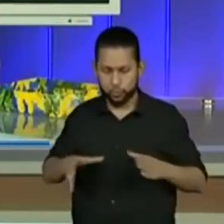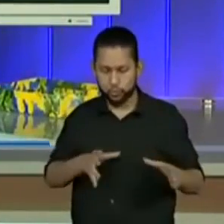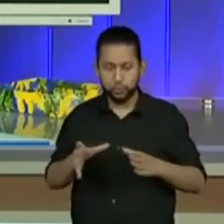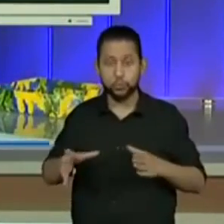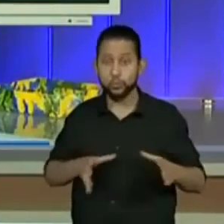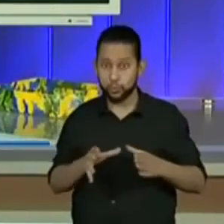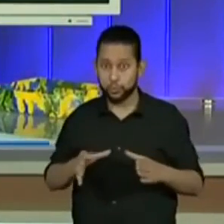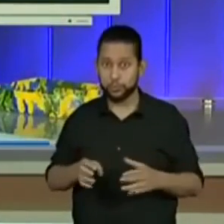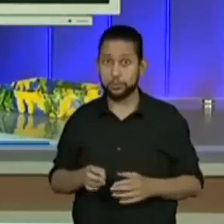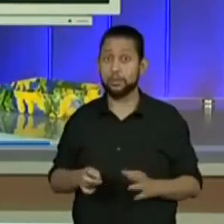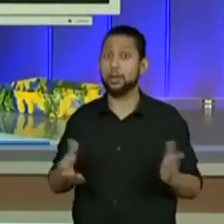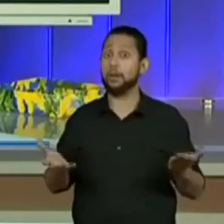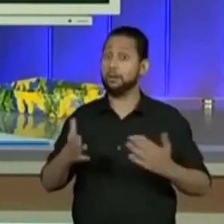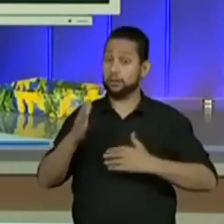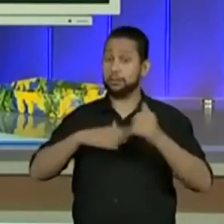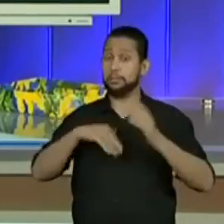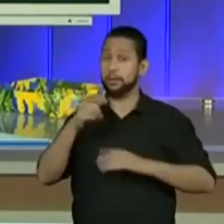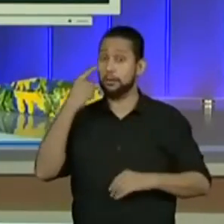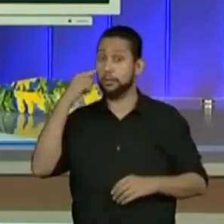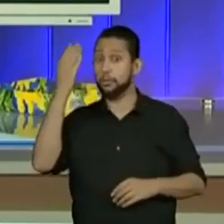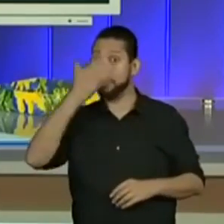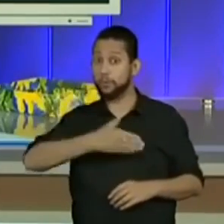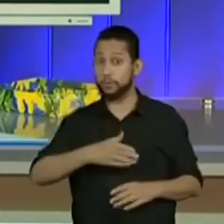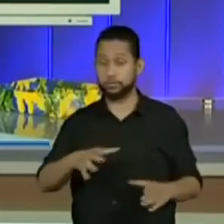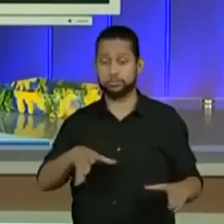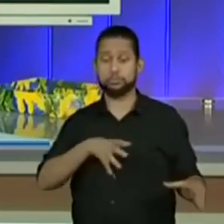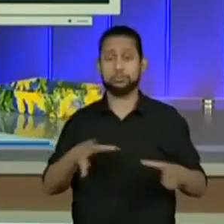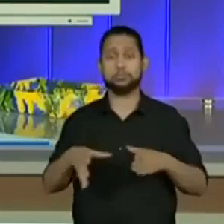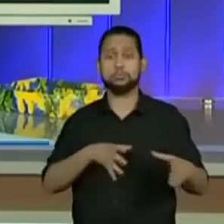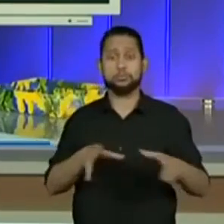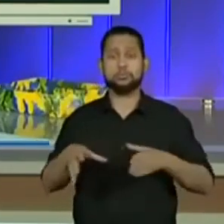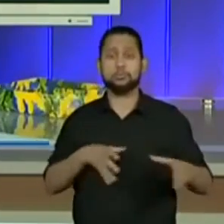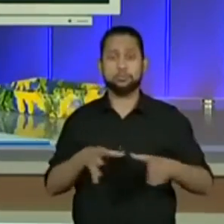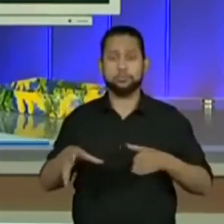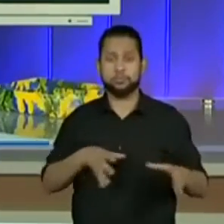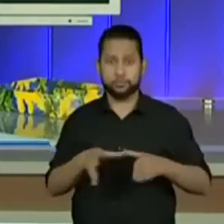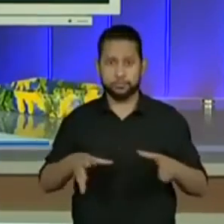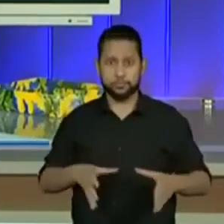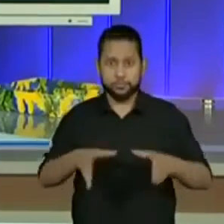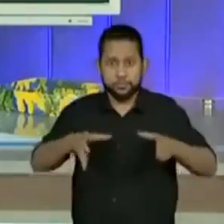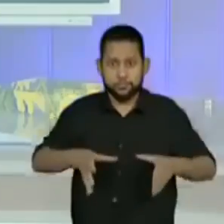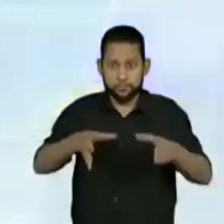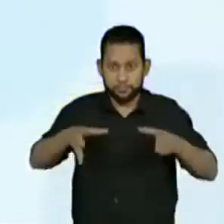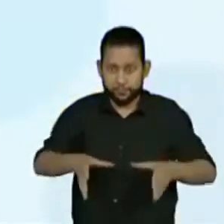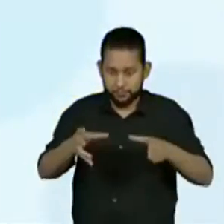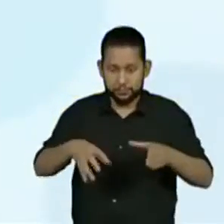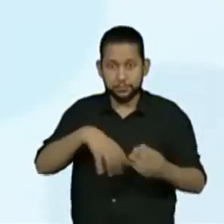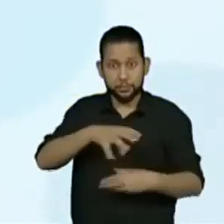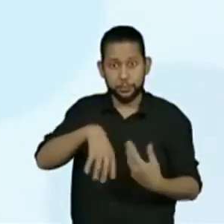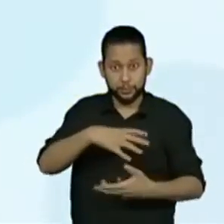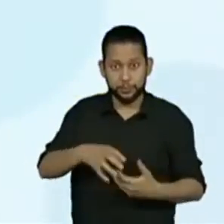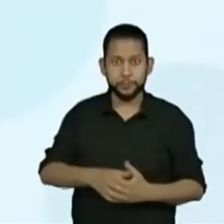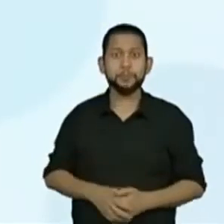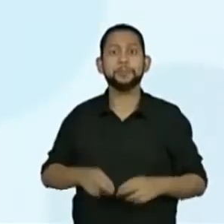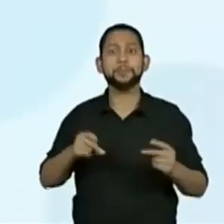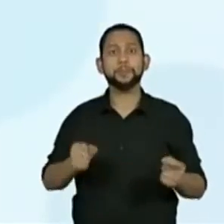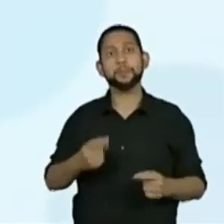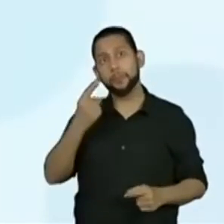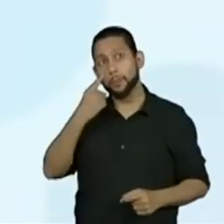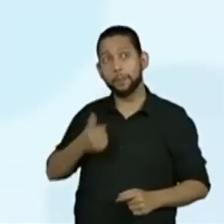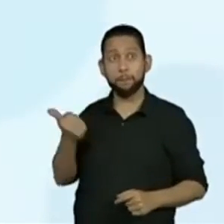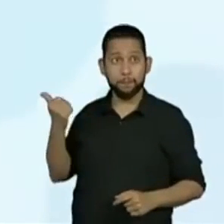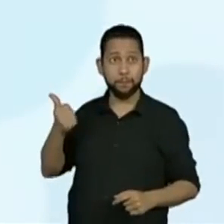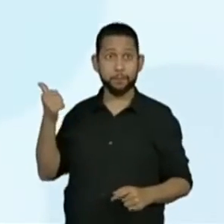Agora a gente vai fazer isso aqui na prática, certo? A gente vai ver como é que funciona. Vamos lá para a nossa lousa. Observe as imagens